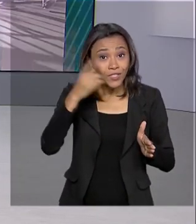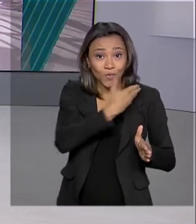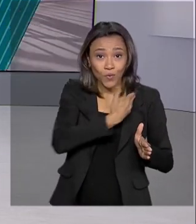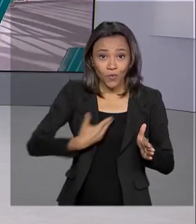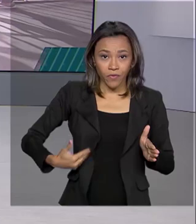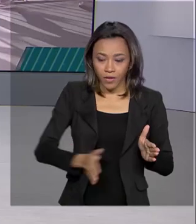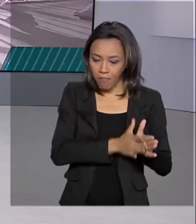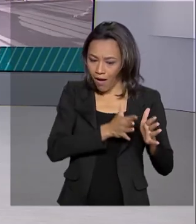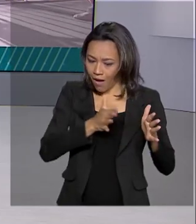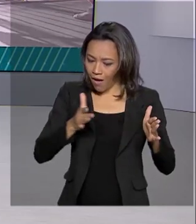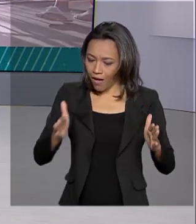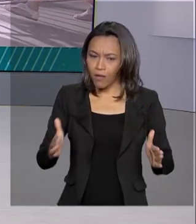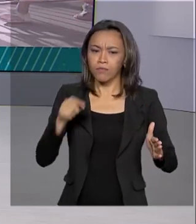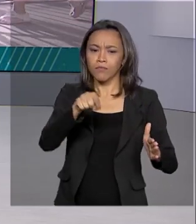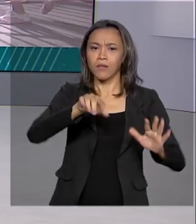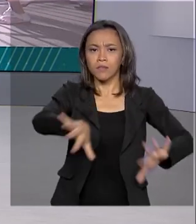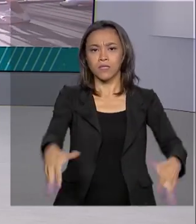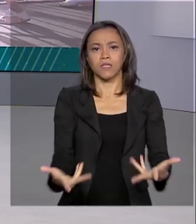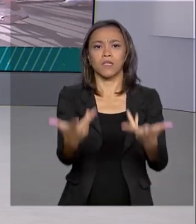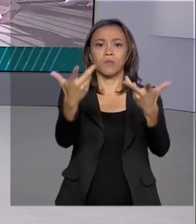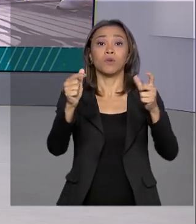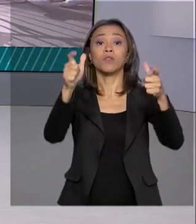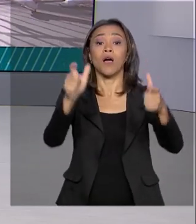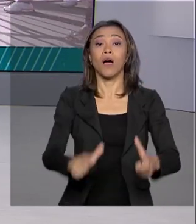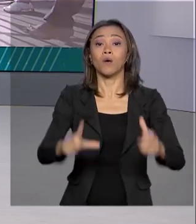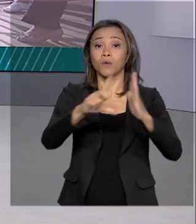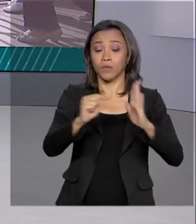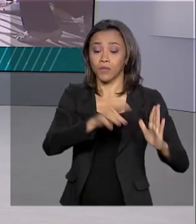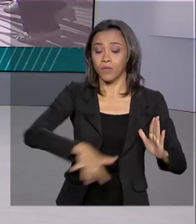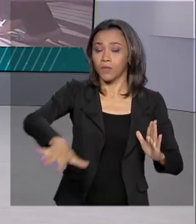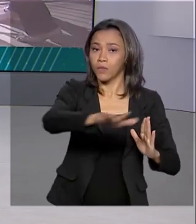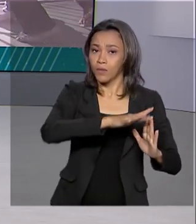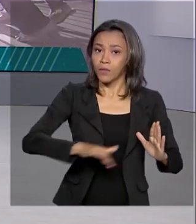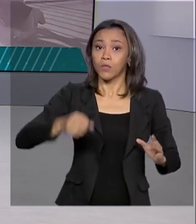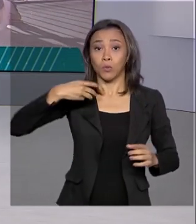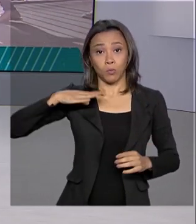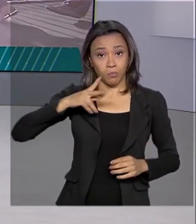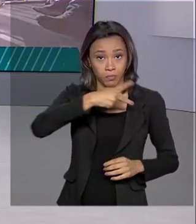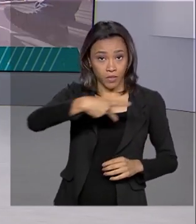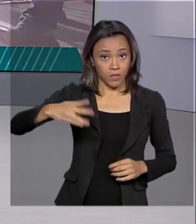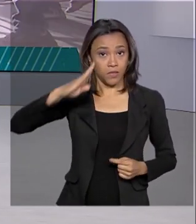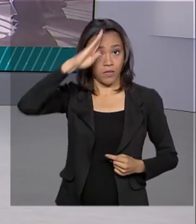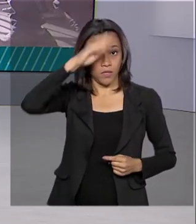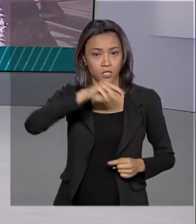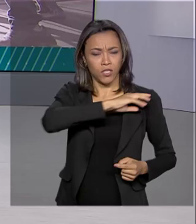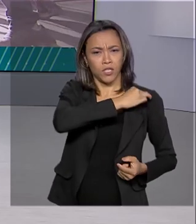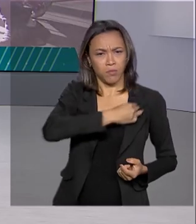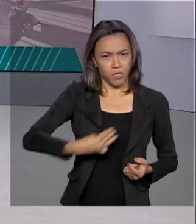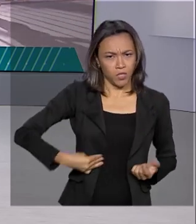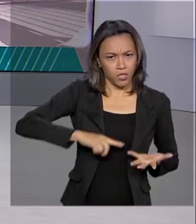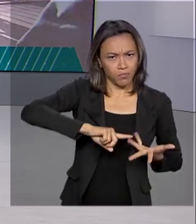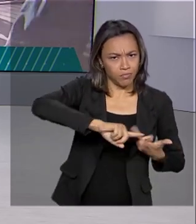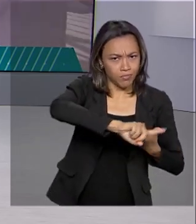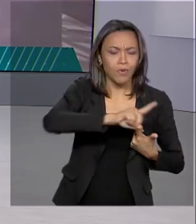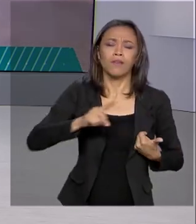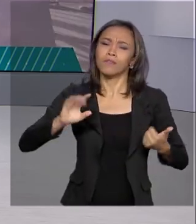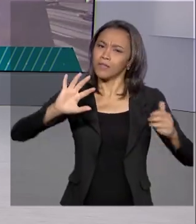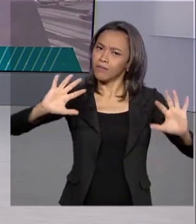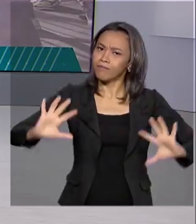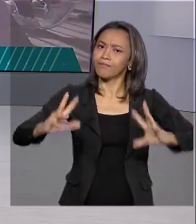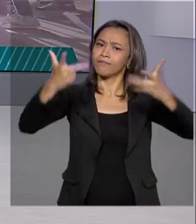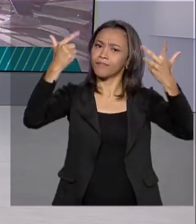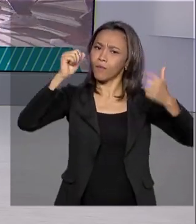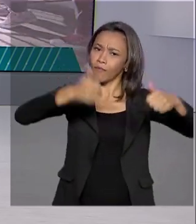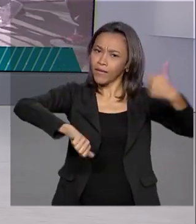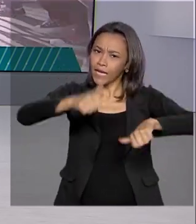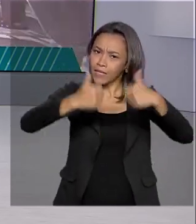Em cerimônia no Palácio do Planalto, o presidente Jair Bolsonaro e ministros fizeram um balanço do período. E o presidente disse que